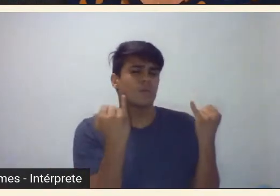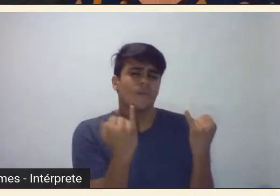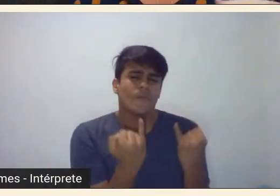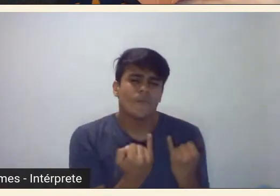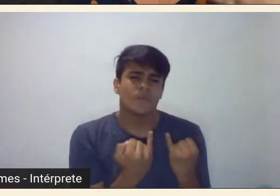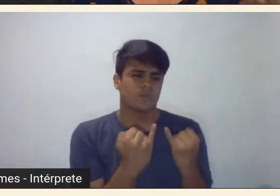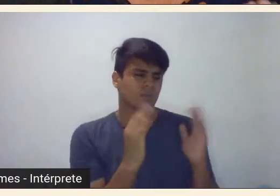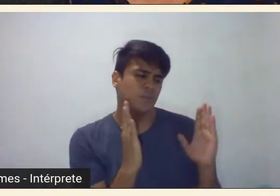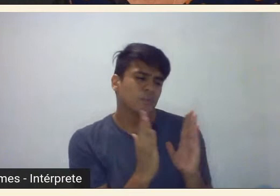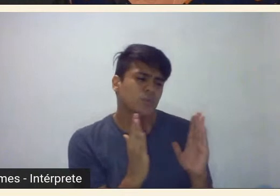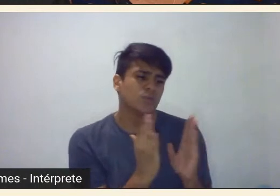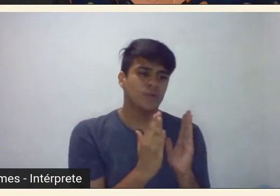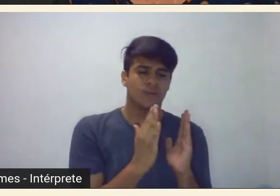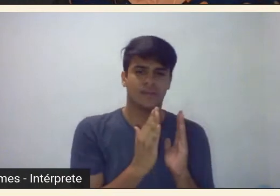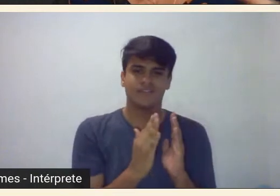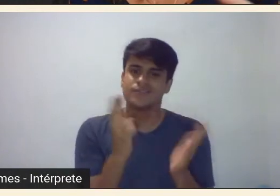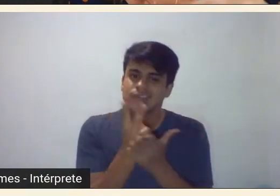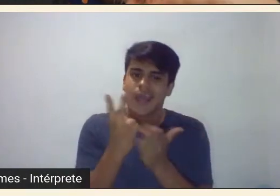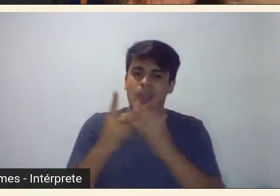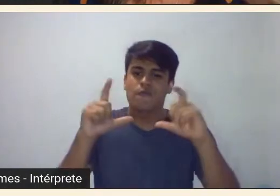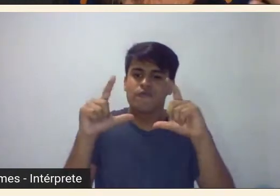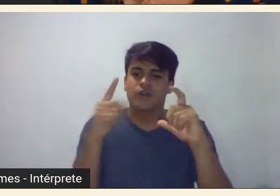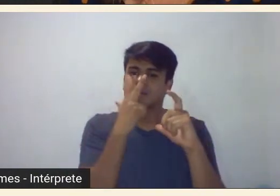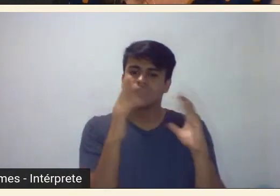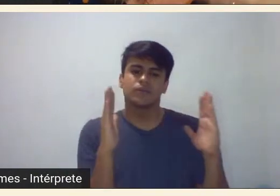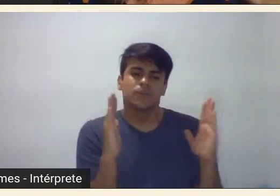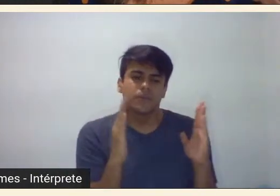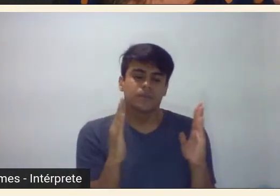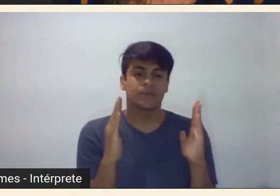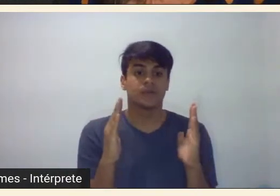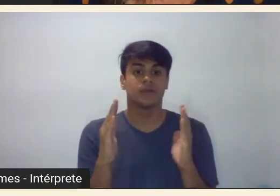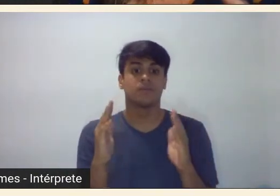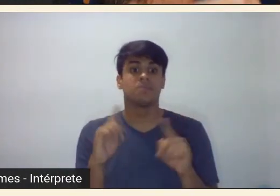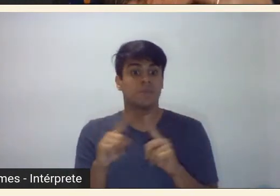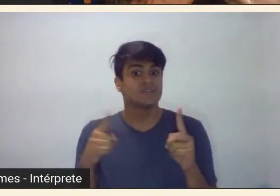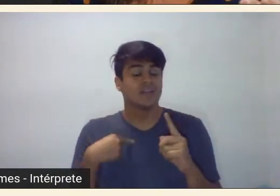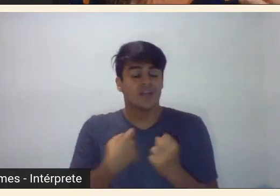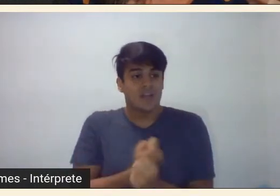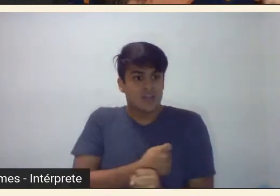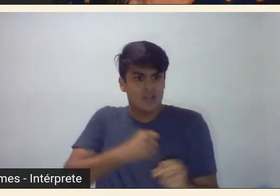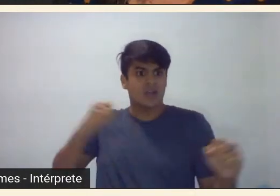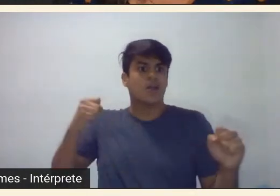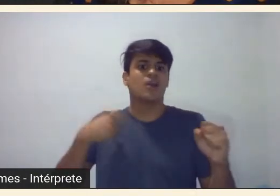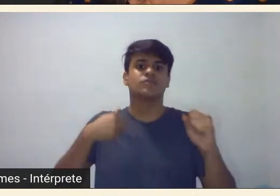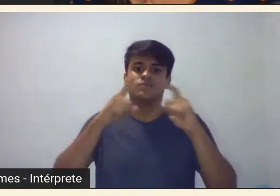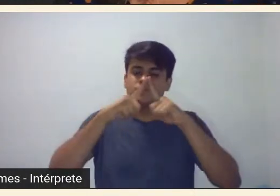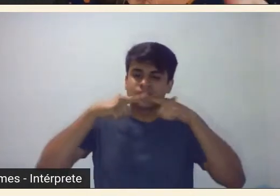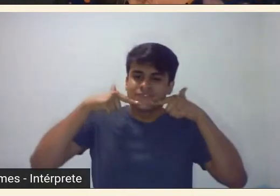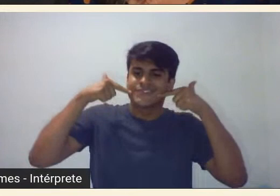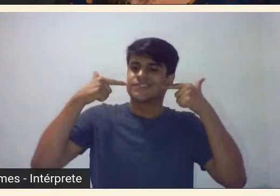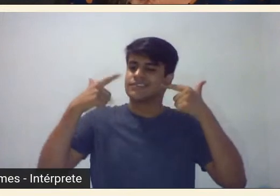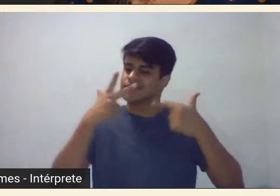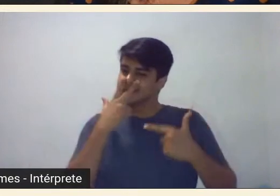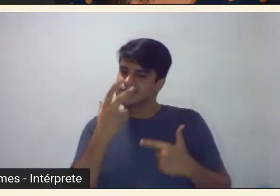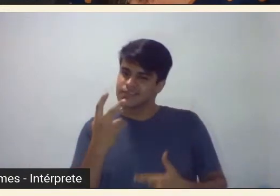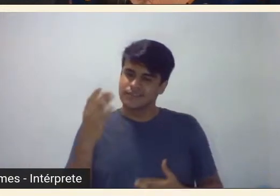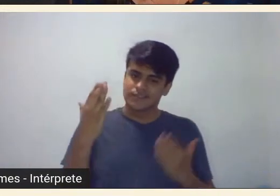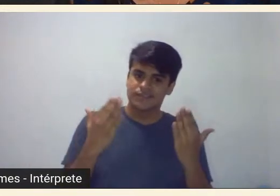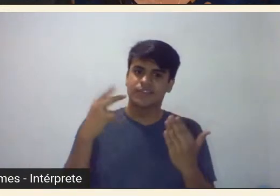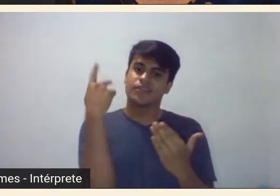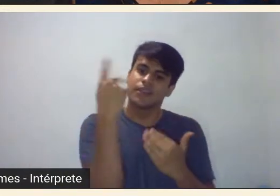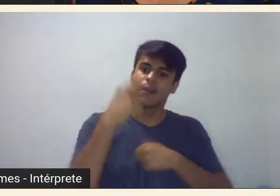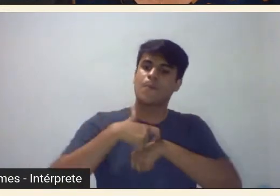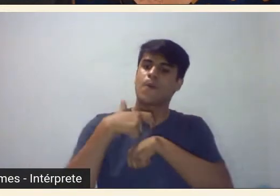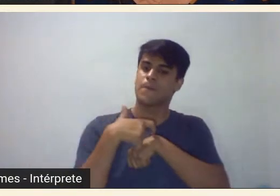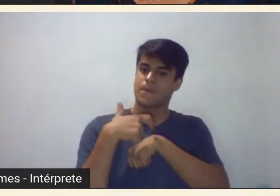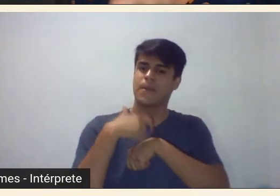pequenininha nas fotos mas porém gigante porém grande com expressão muito interessante na pintura desse momento